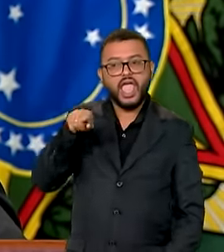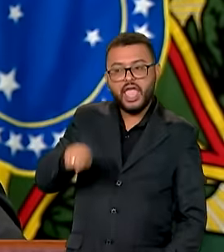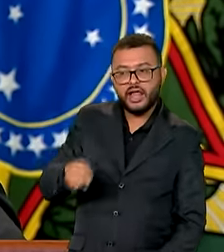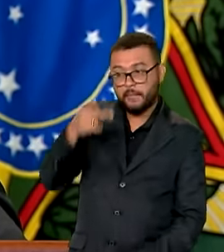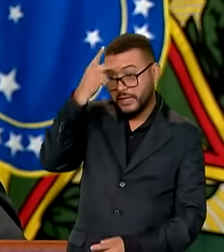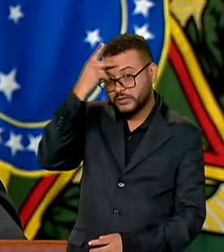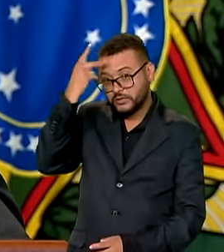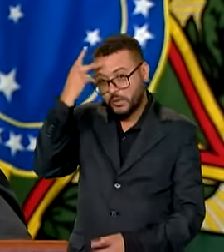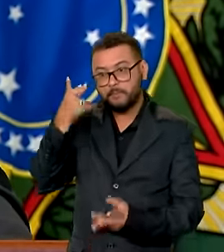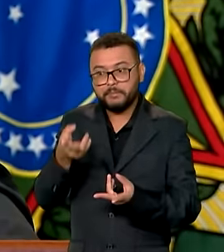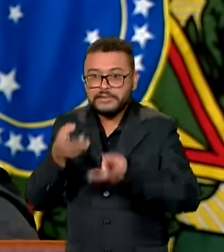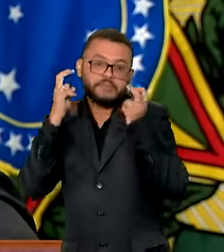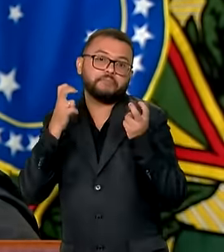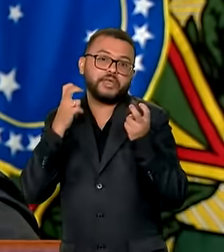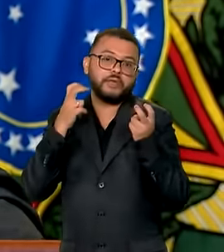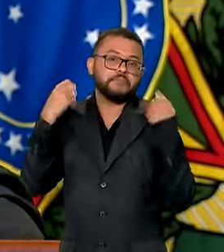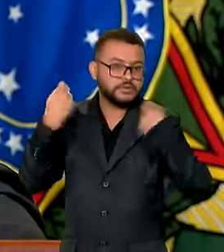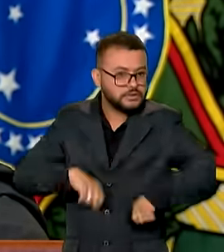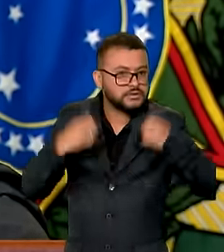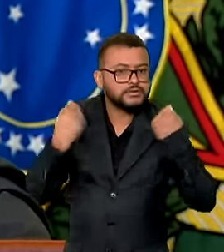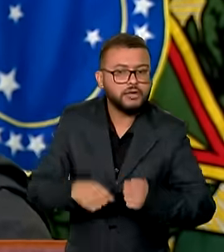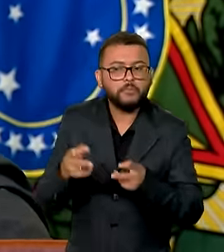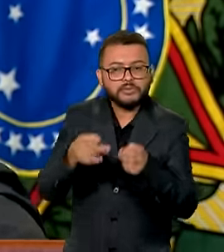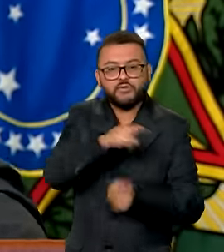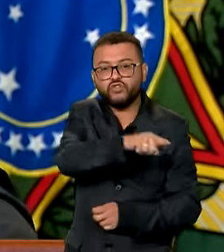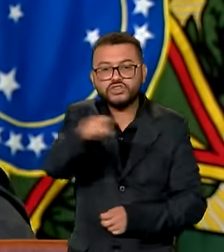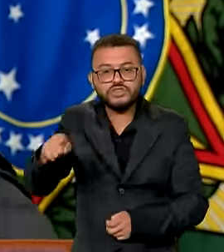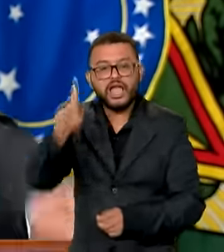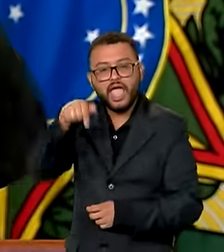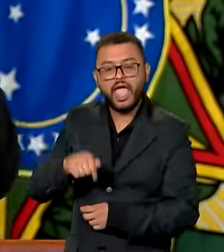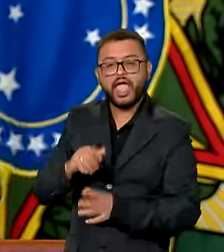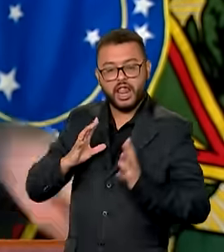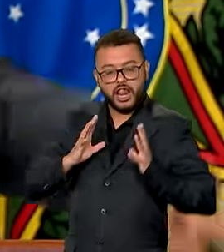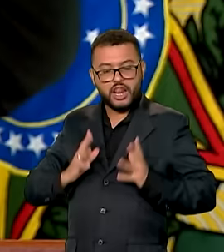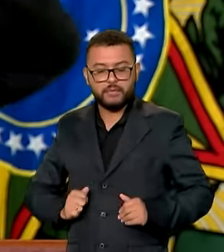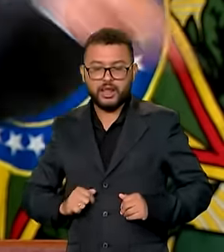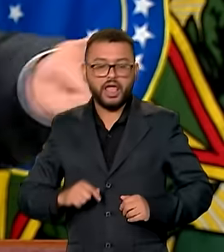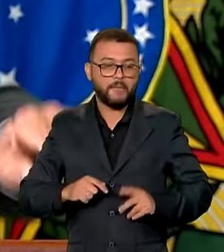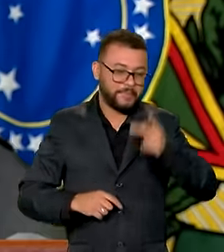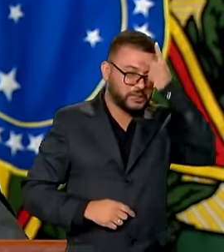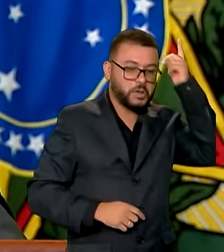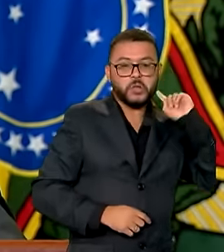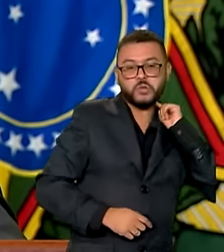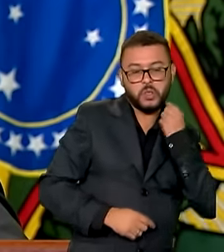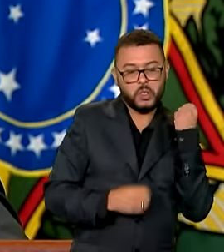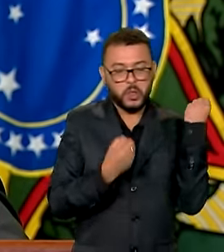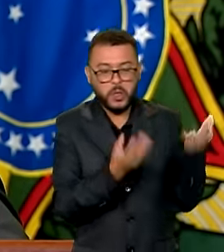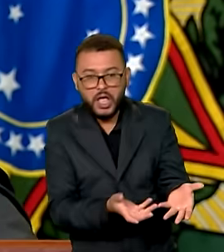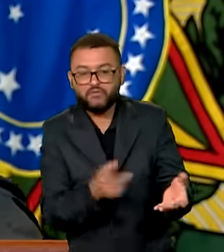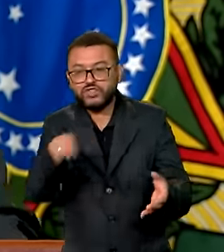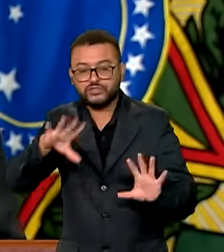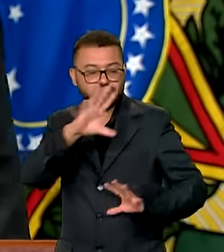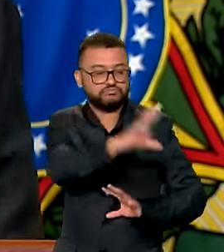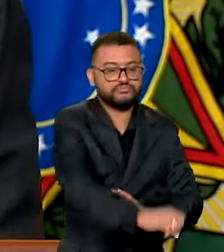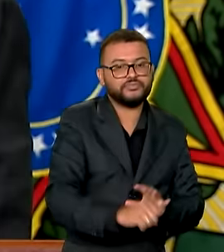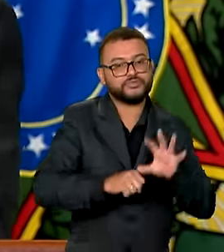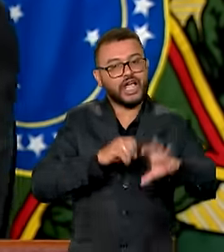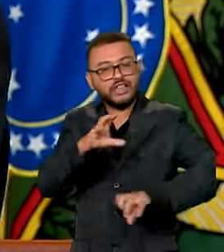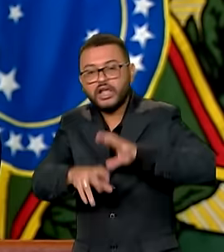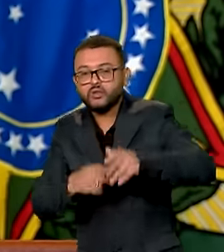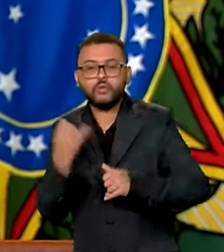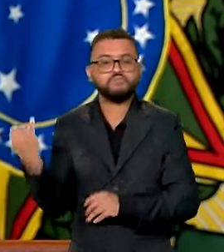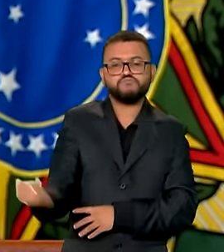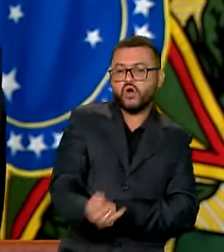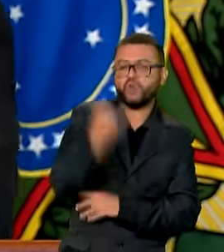vendo você faz. Porque muitas vezes vocês estão catando a sujeira que eles jogaram na rua. Muitas vezes